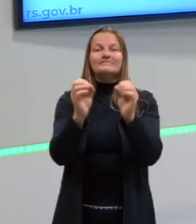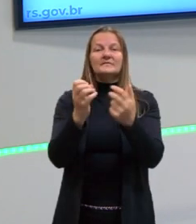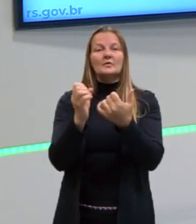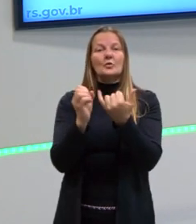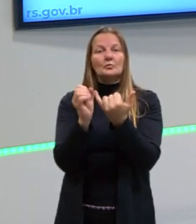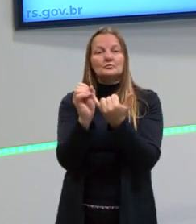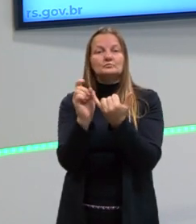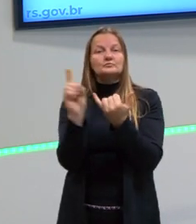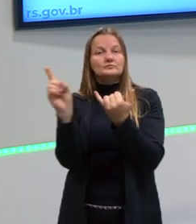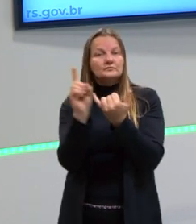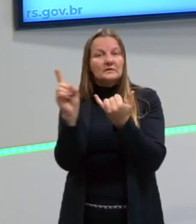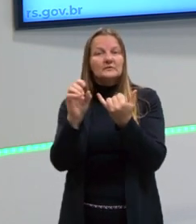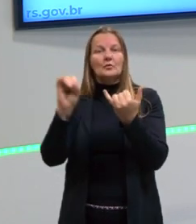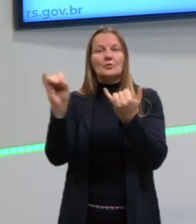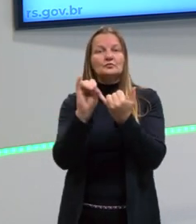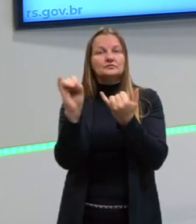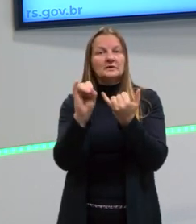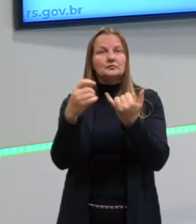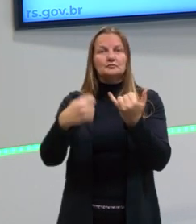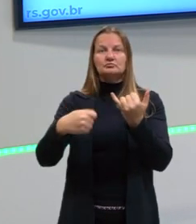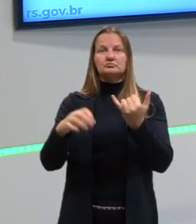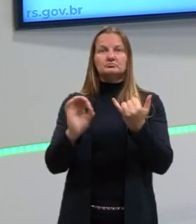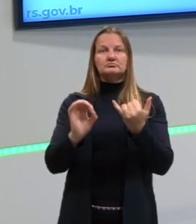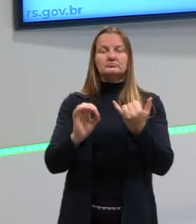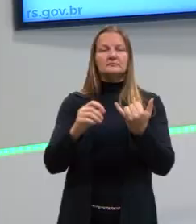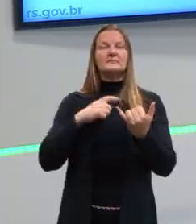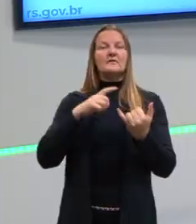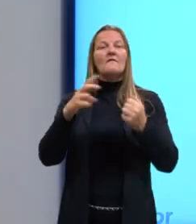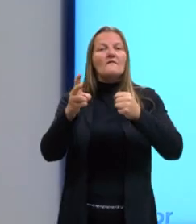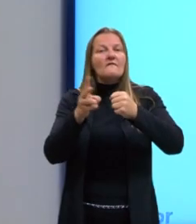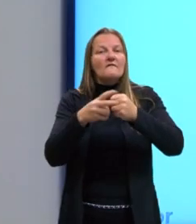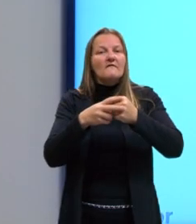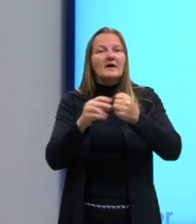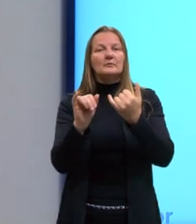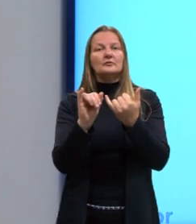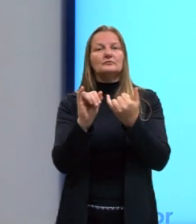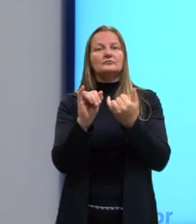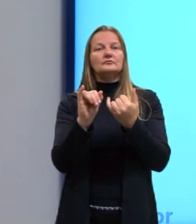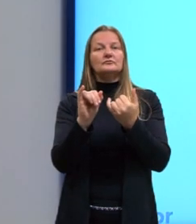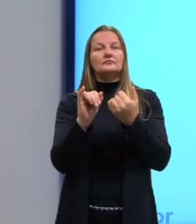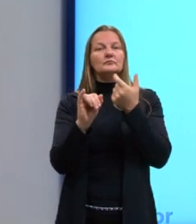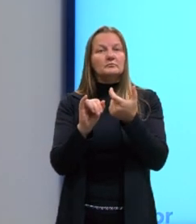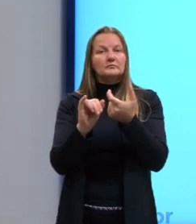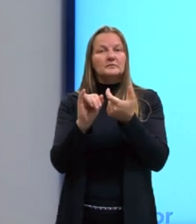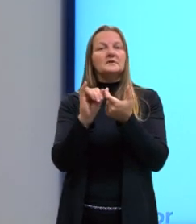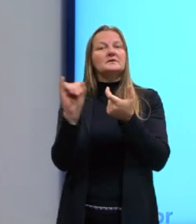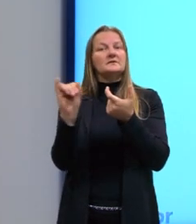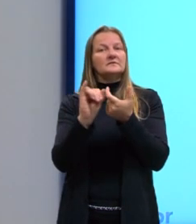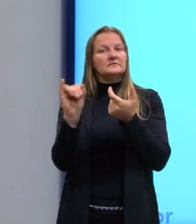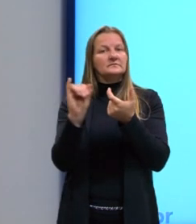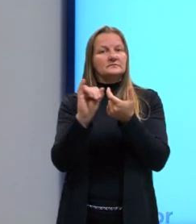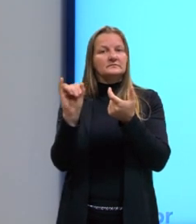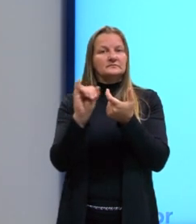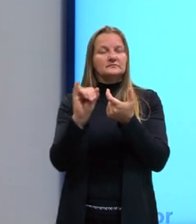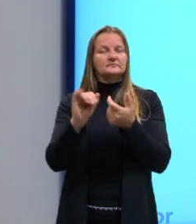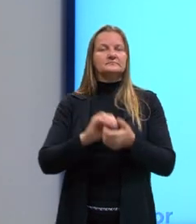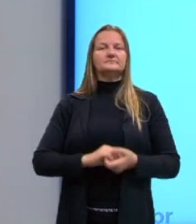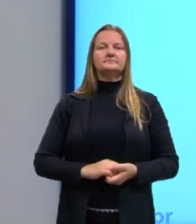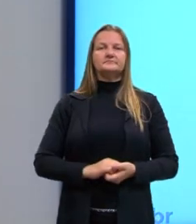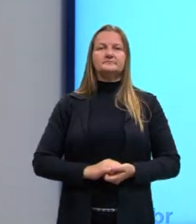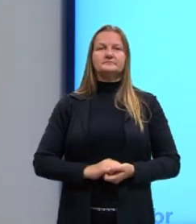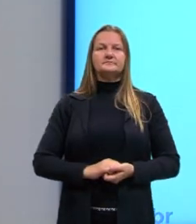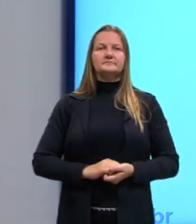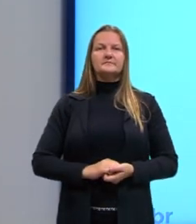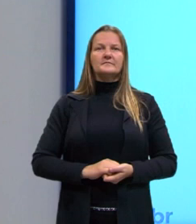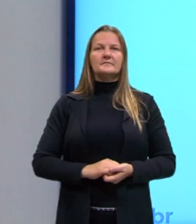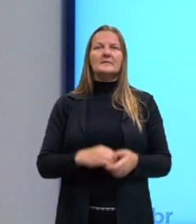ou indireto, a gente tem aqui o que a gente chama de verbos intransitivos. Mas